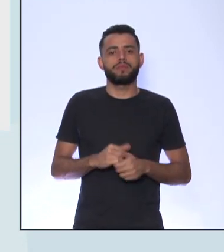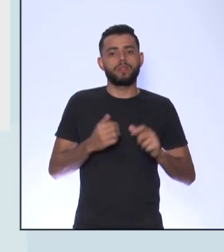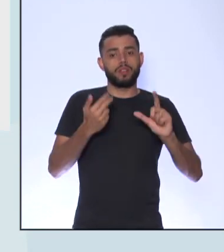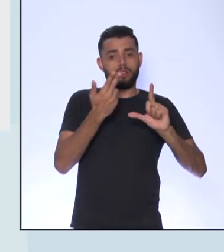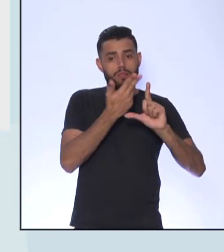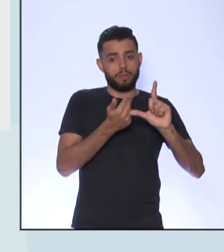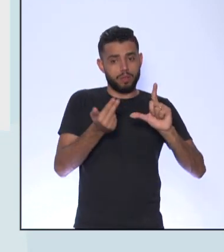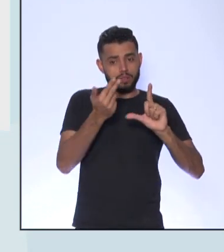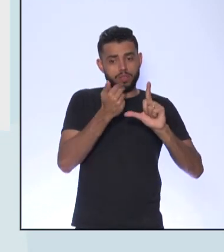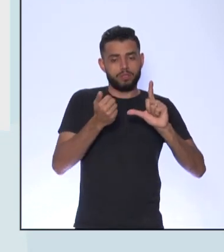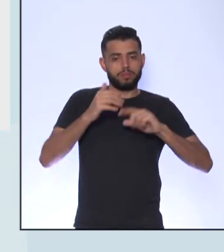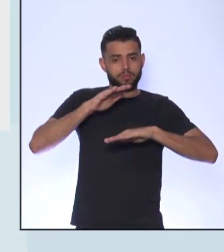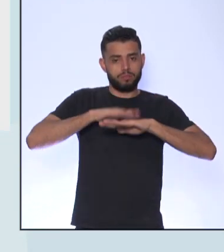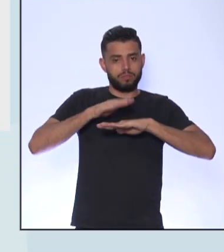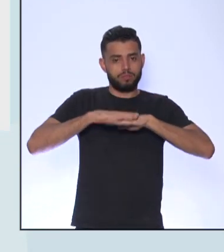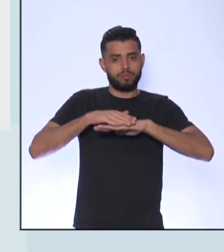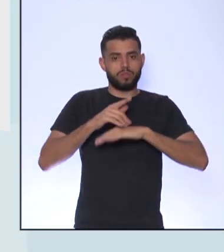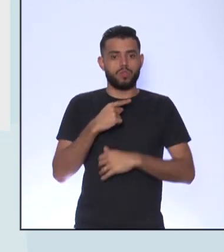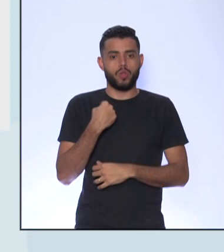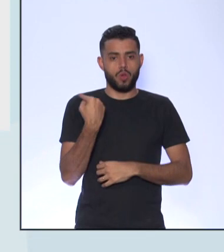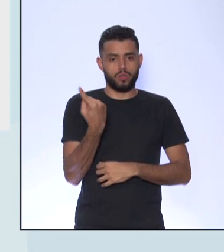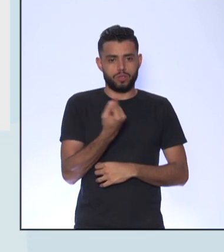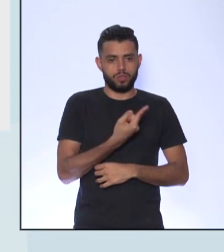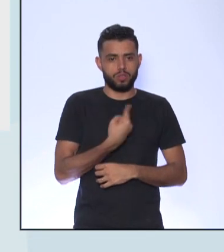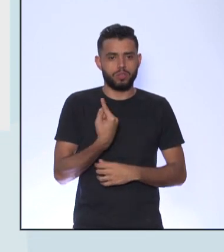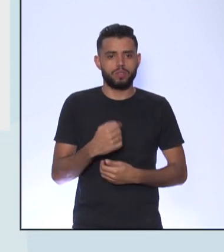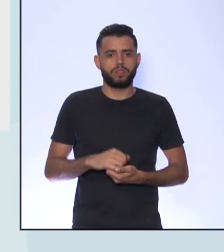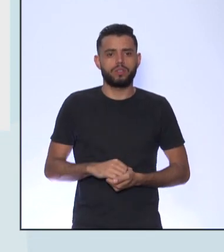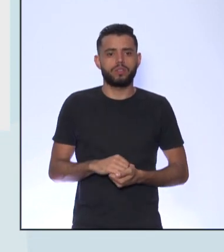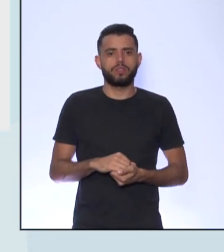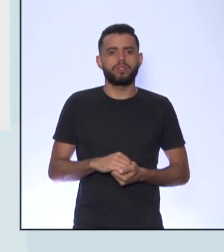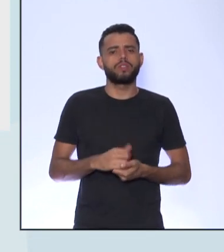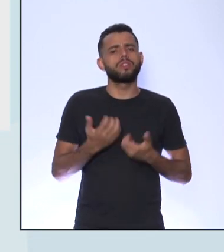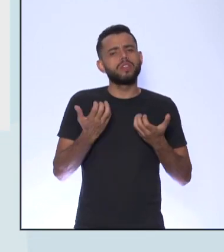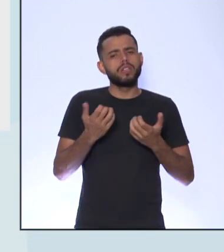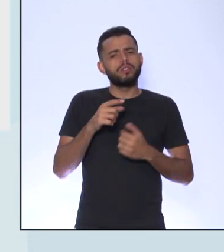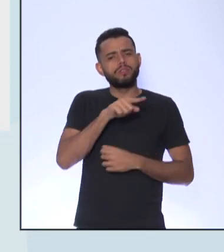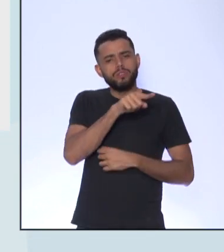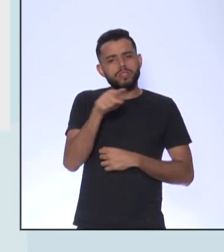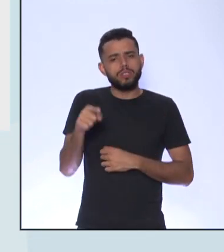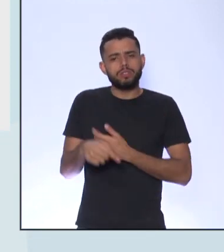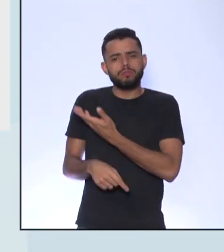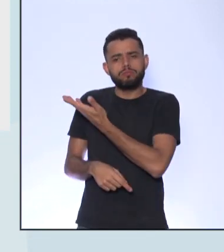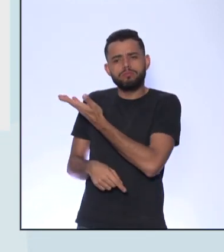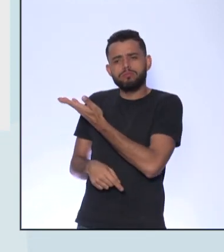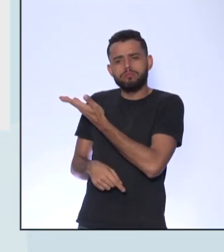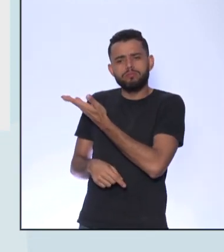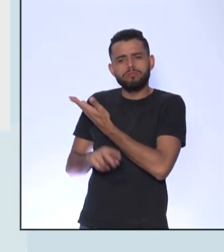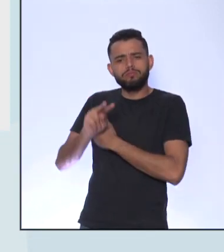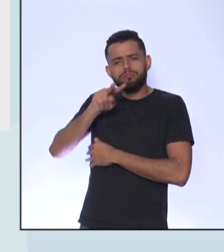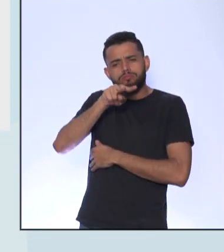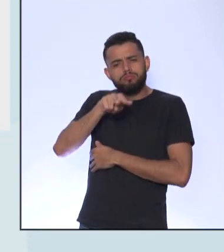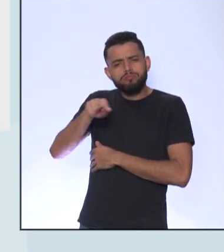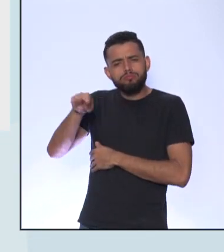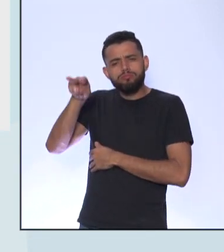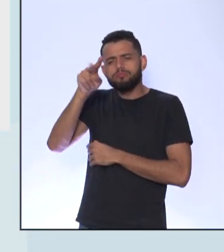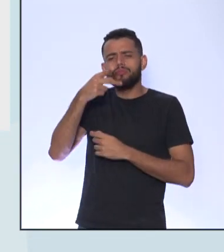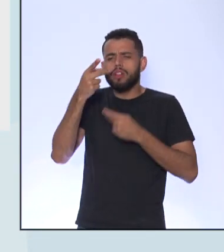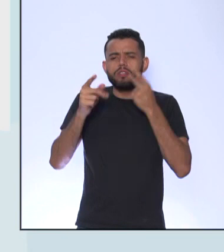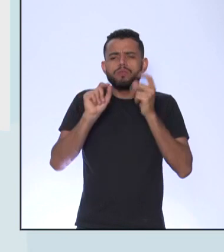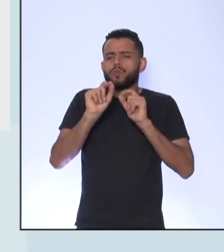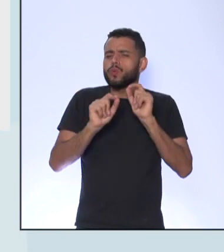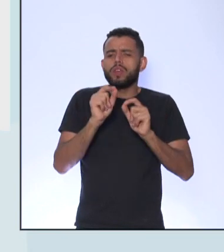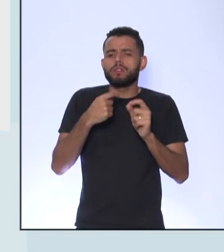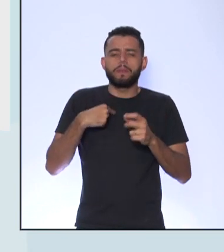Autoral nossa No nosso material Eu gostaria que vocês Dessem uma olhada Nessa charge E falassem um pouquinho Sobre essa charge